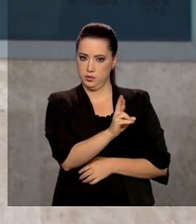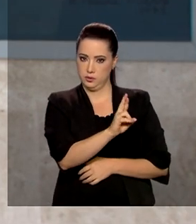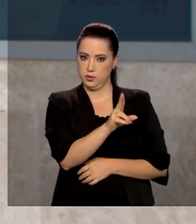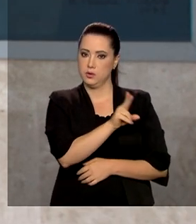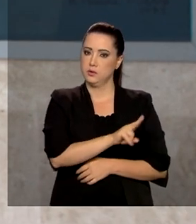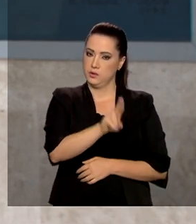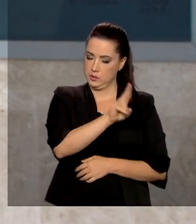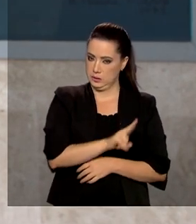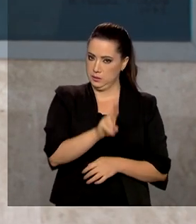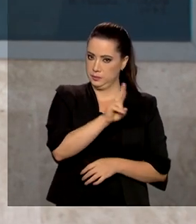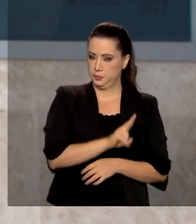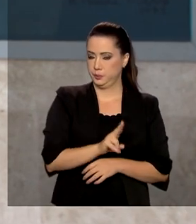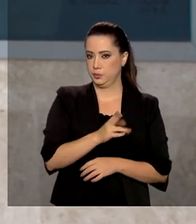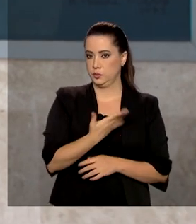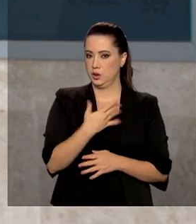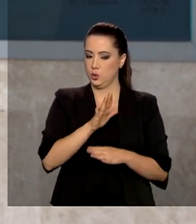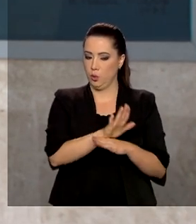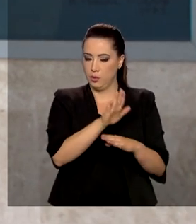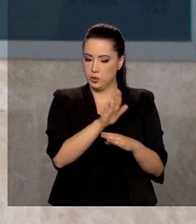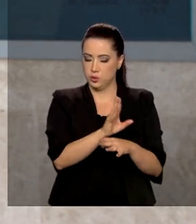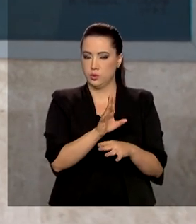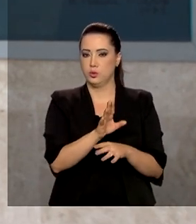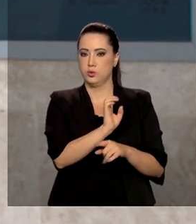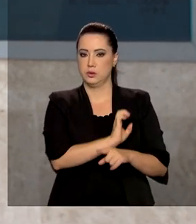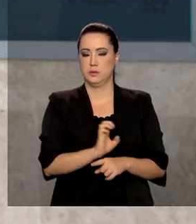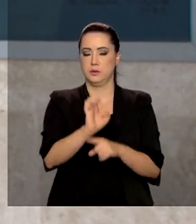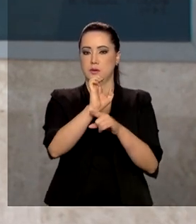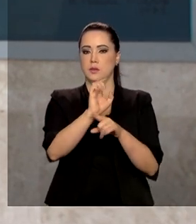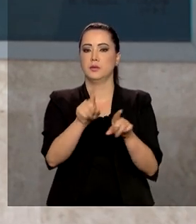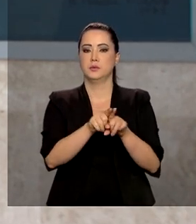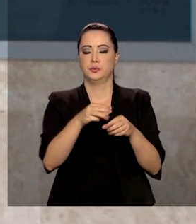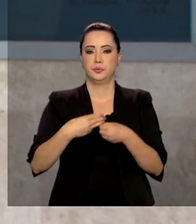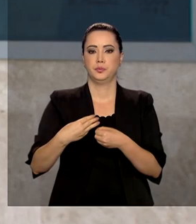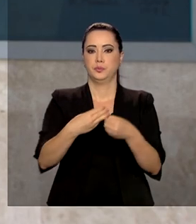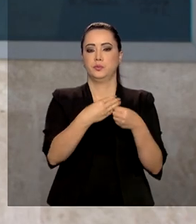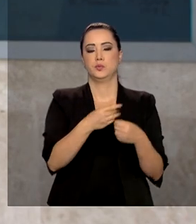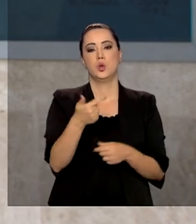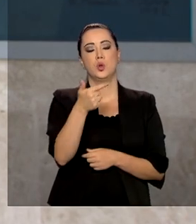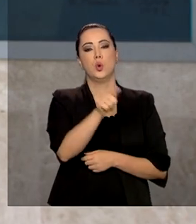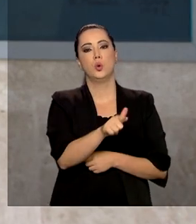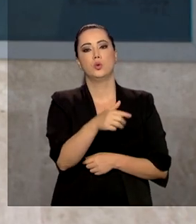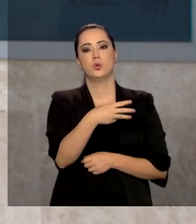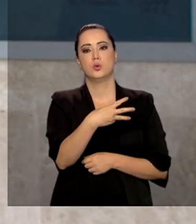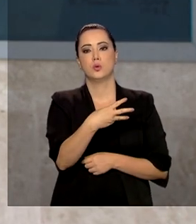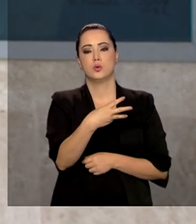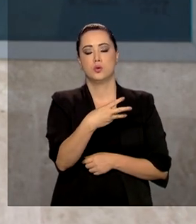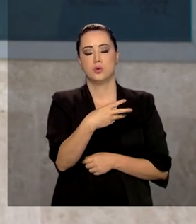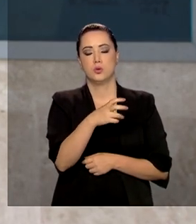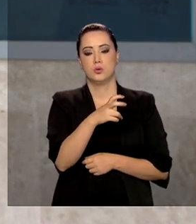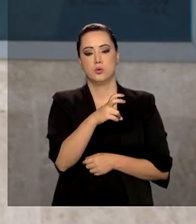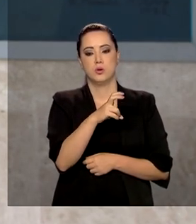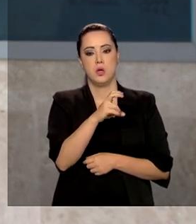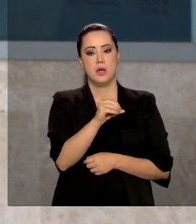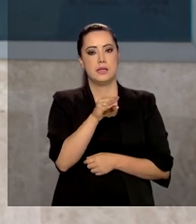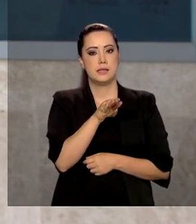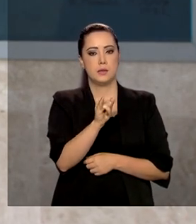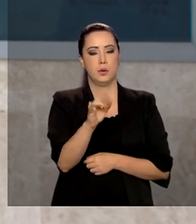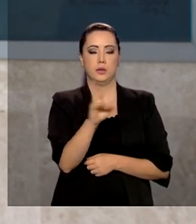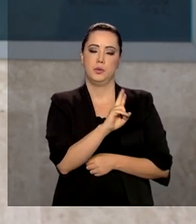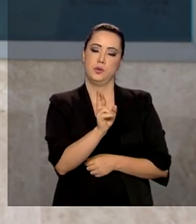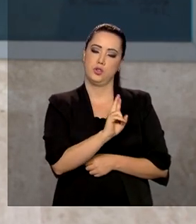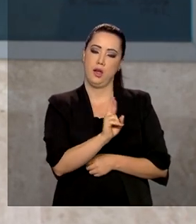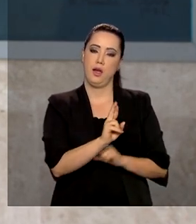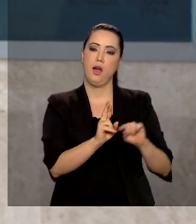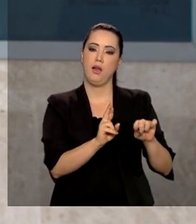como medida de socorro a estados e municípios. E outros 50 bilhões de